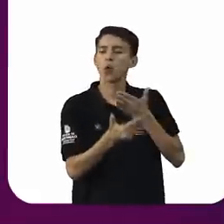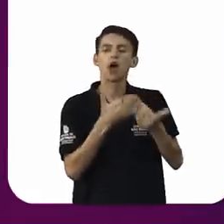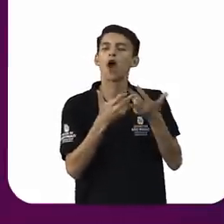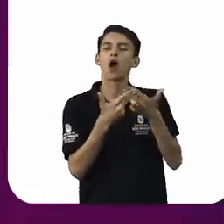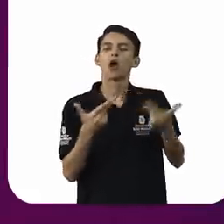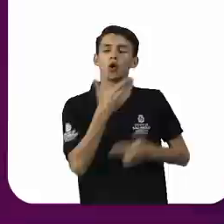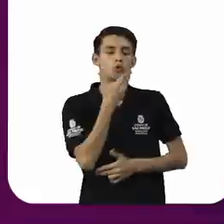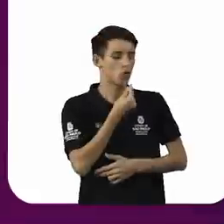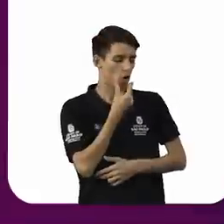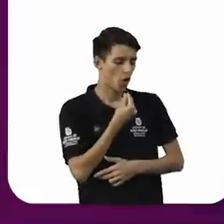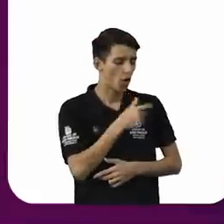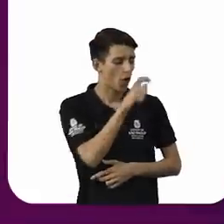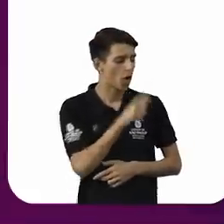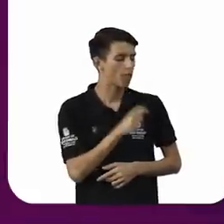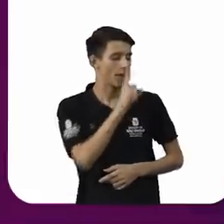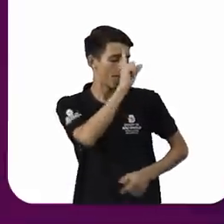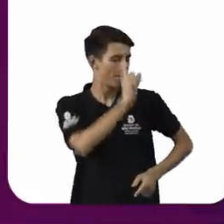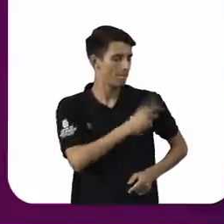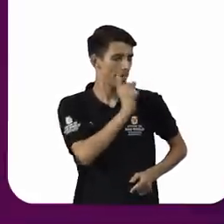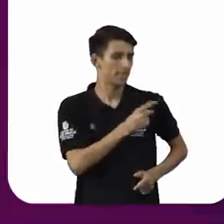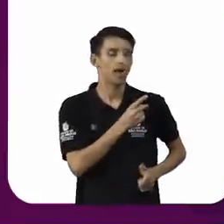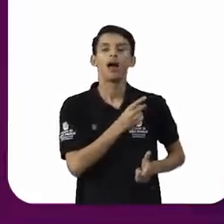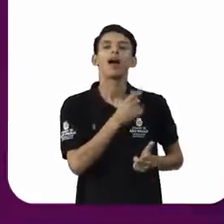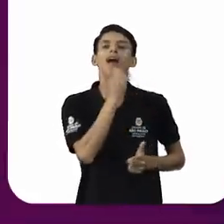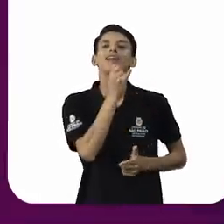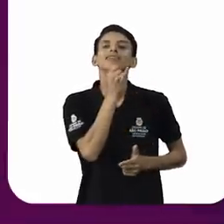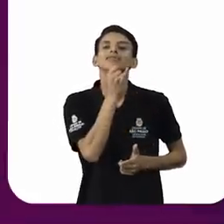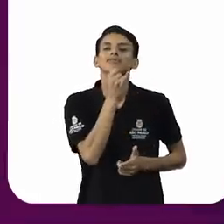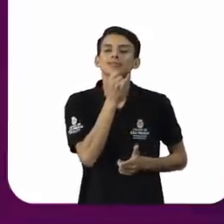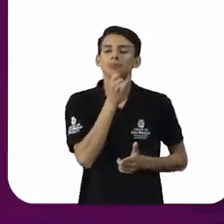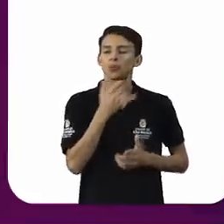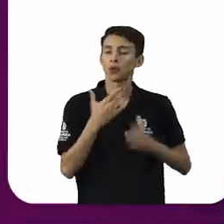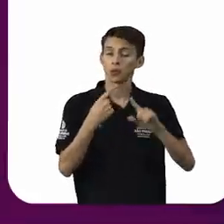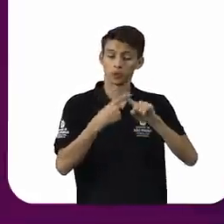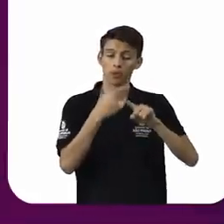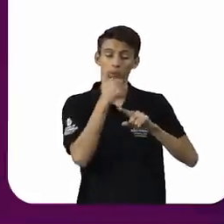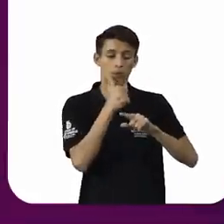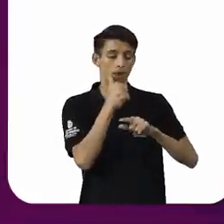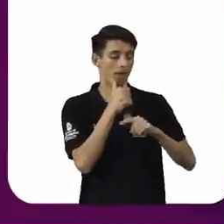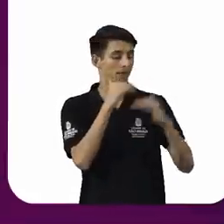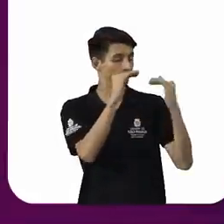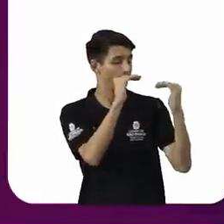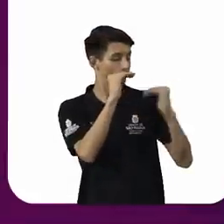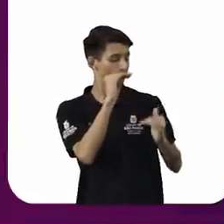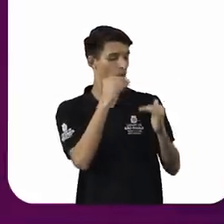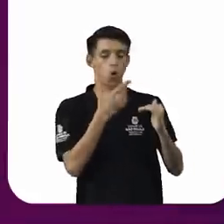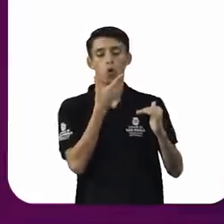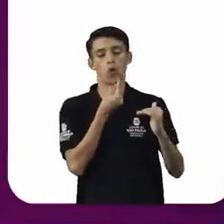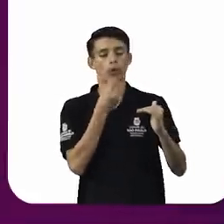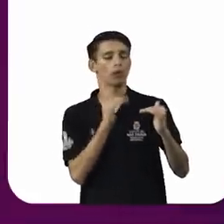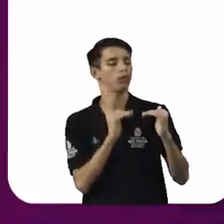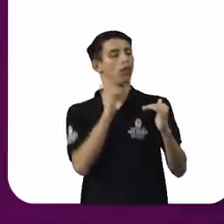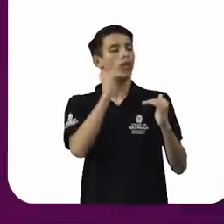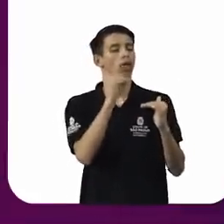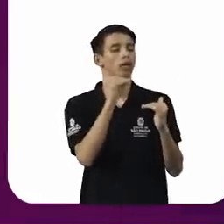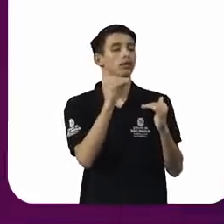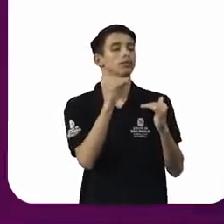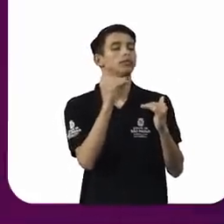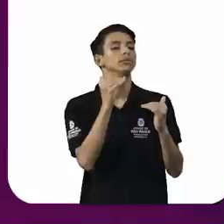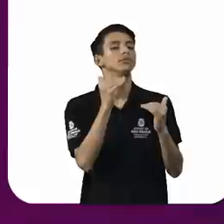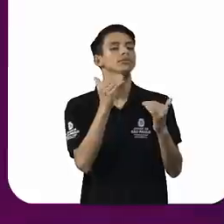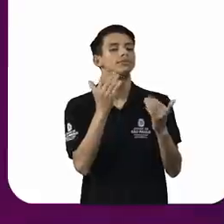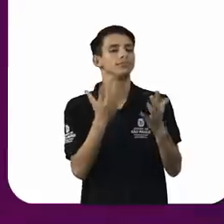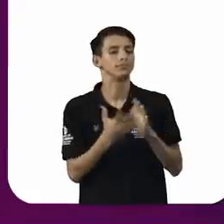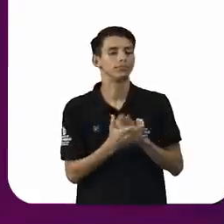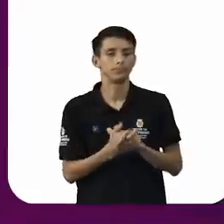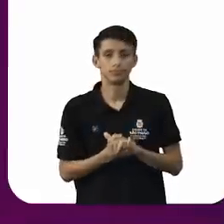de hierarquia diferenciada e, ou melhor dizendo, como se estivesse a reboque do homem. Então,